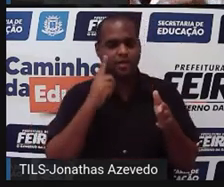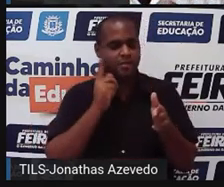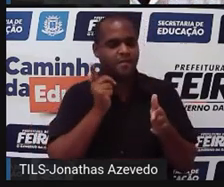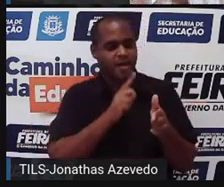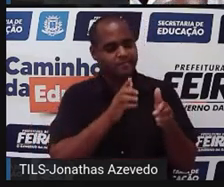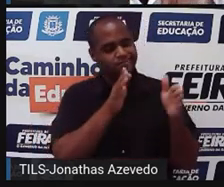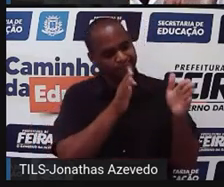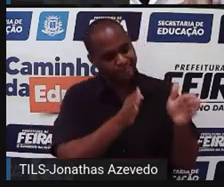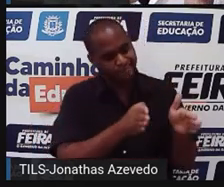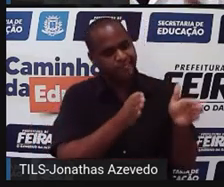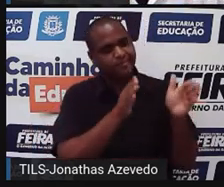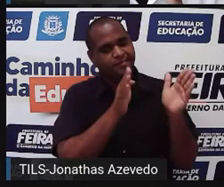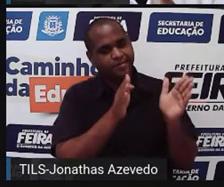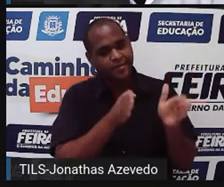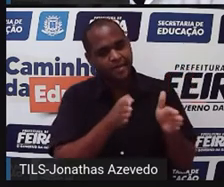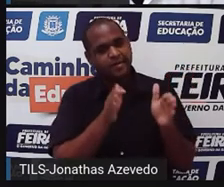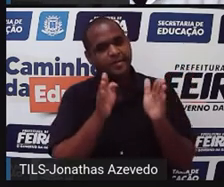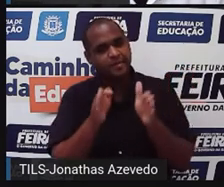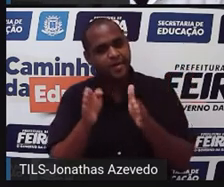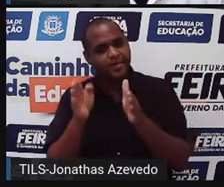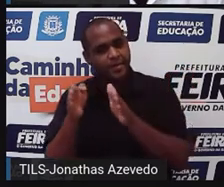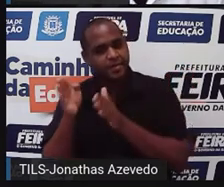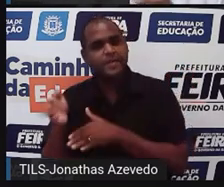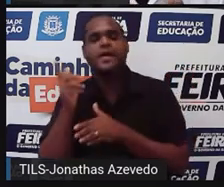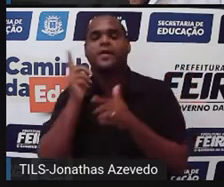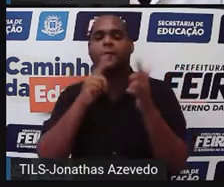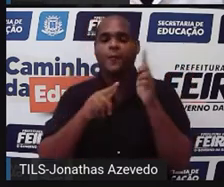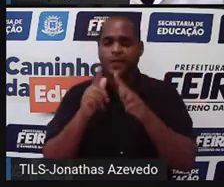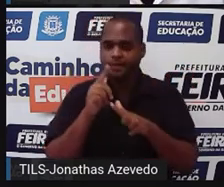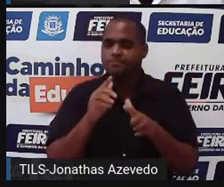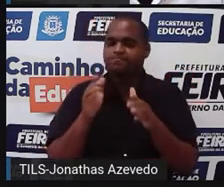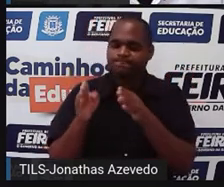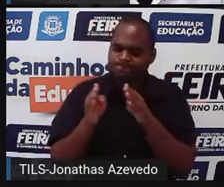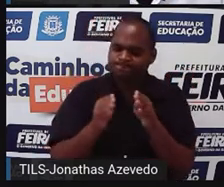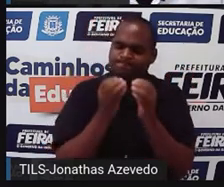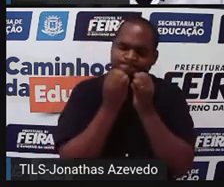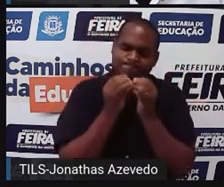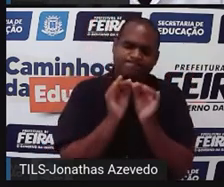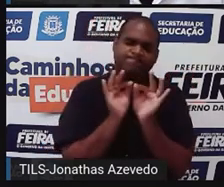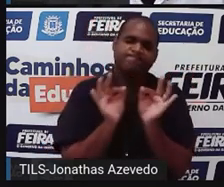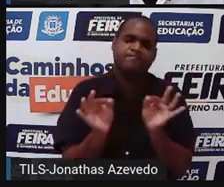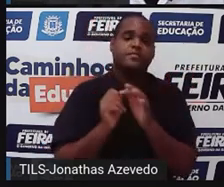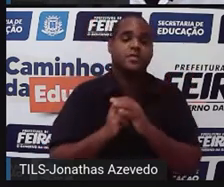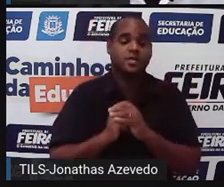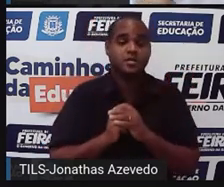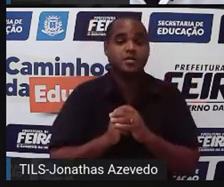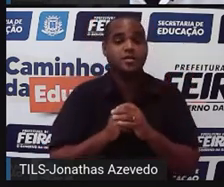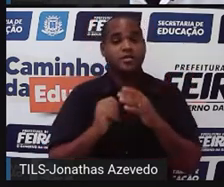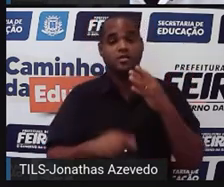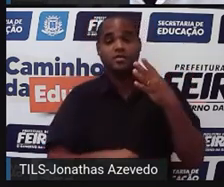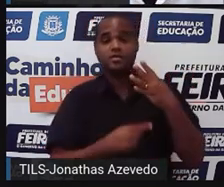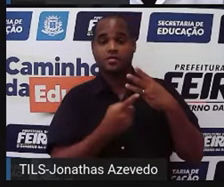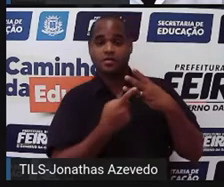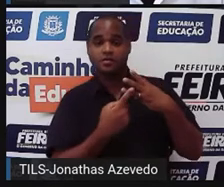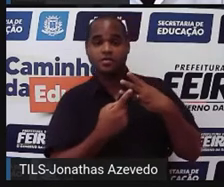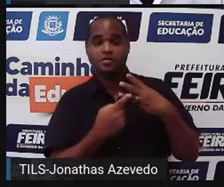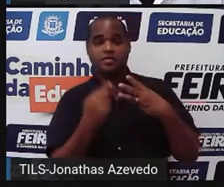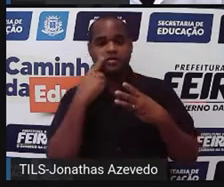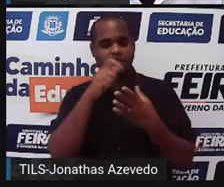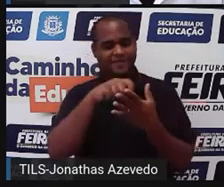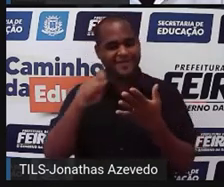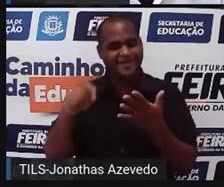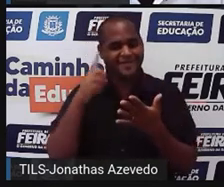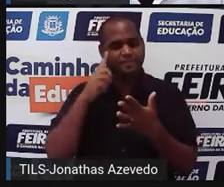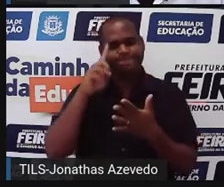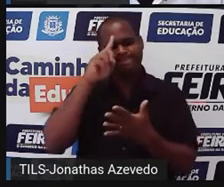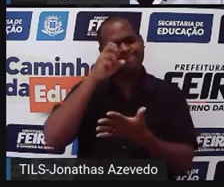partes e vai resolvendo uma parte de cada vez. Dessa maneira fica mais simples. E aquele último ponto ali, escrever um plano de